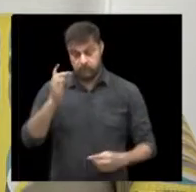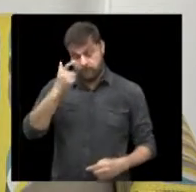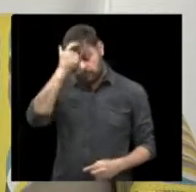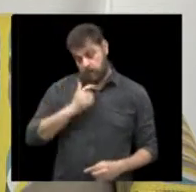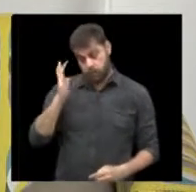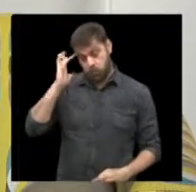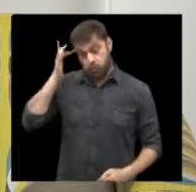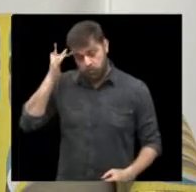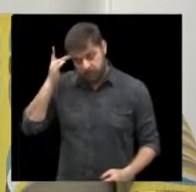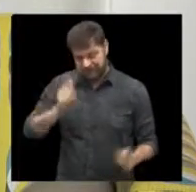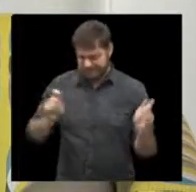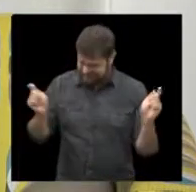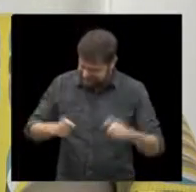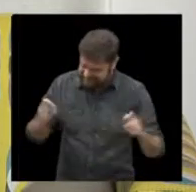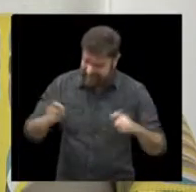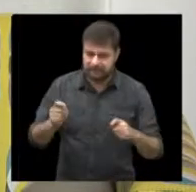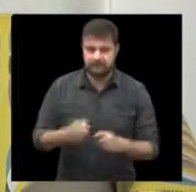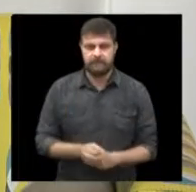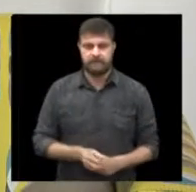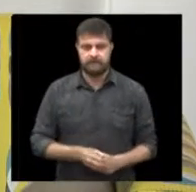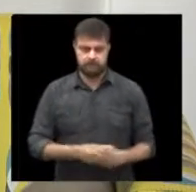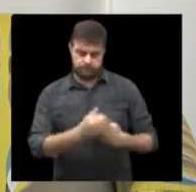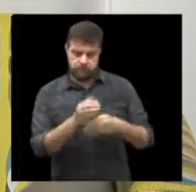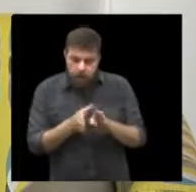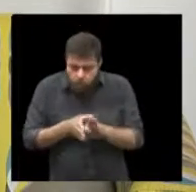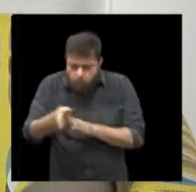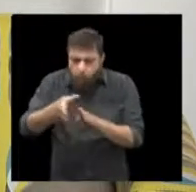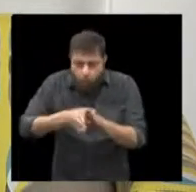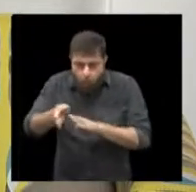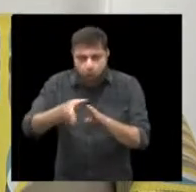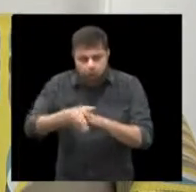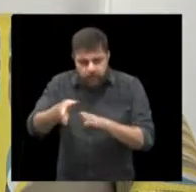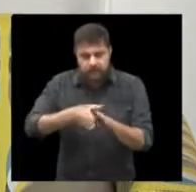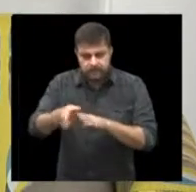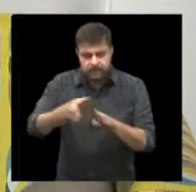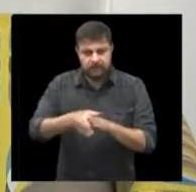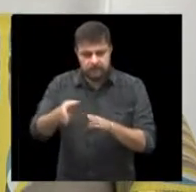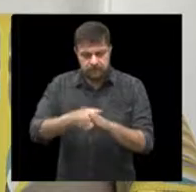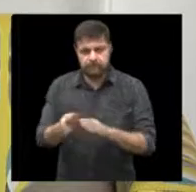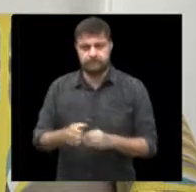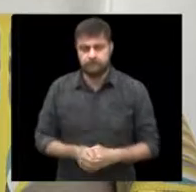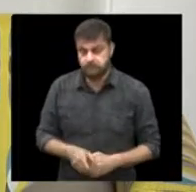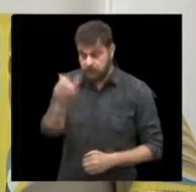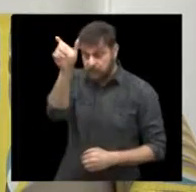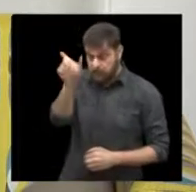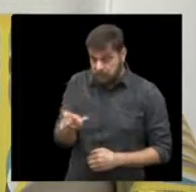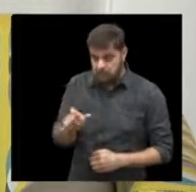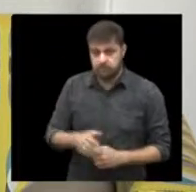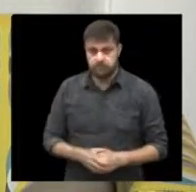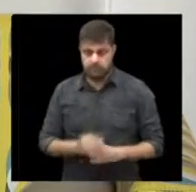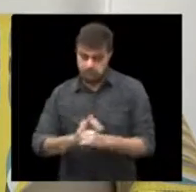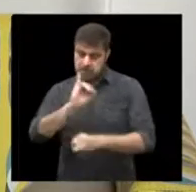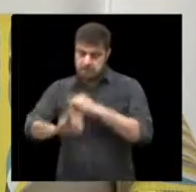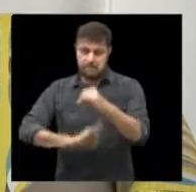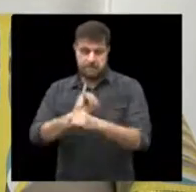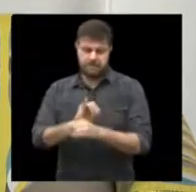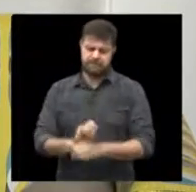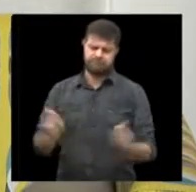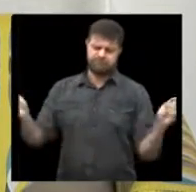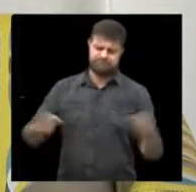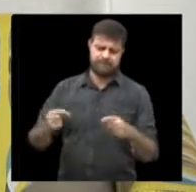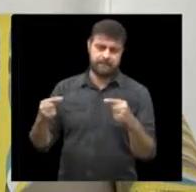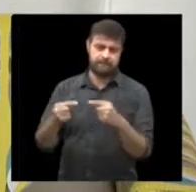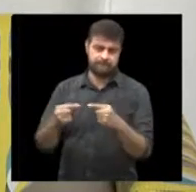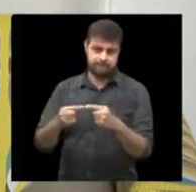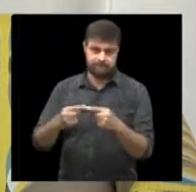psicólogo, extremamente possível o atendimento, né, a orientação para o paciente pela internet. Então,